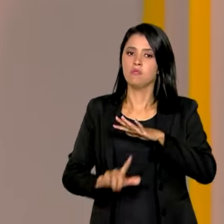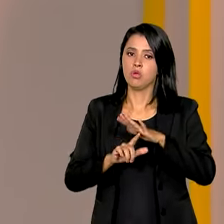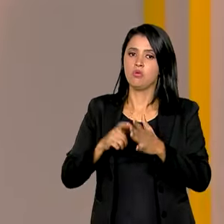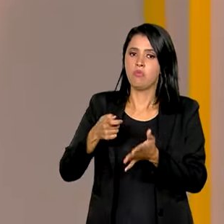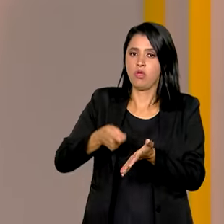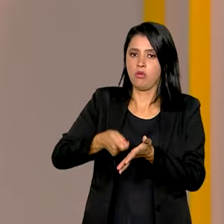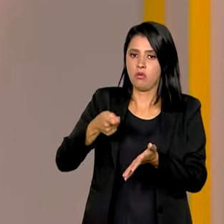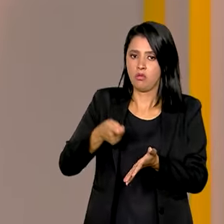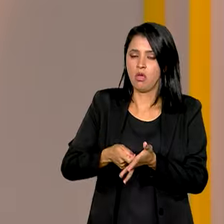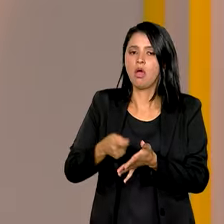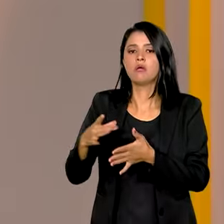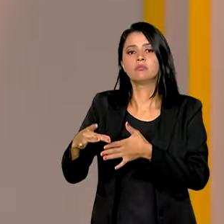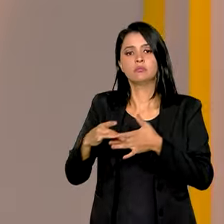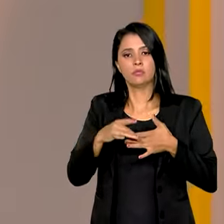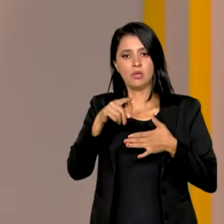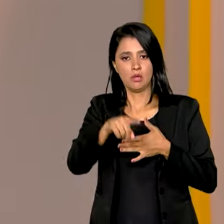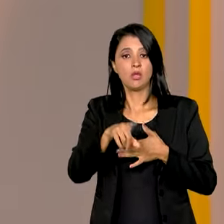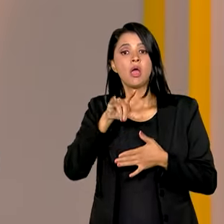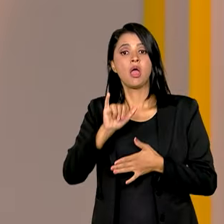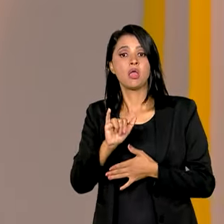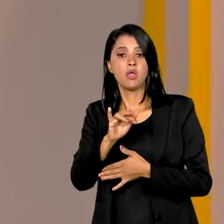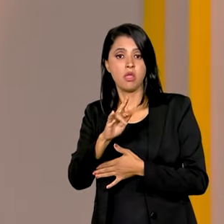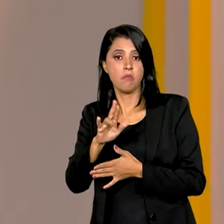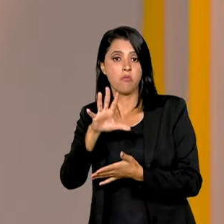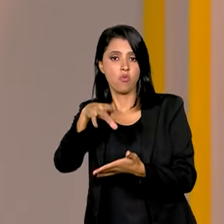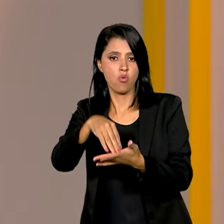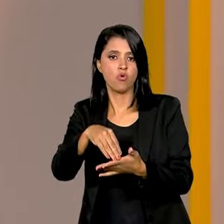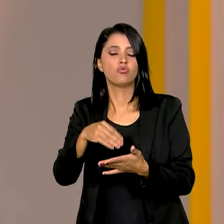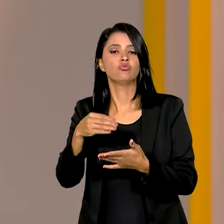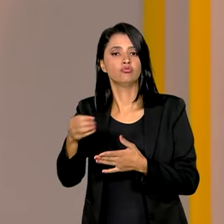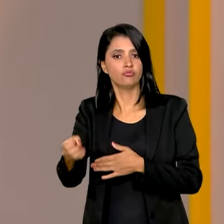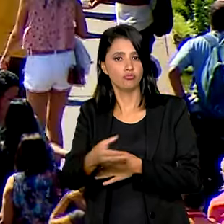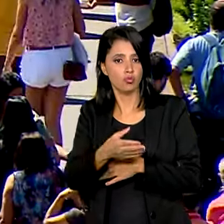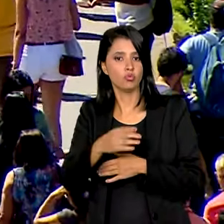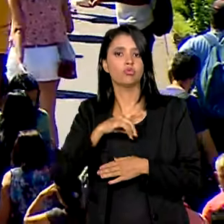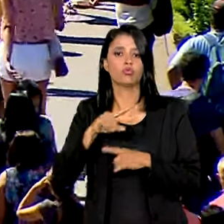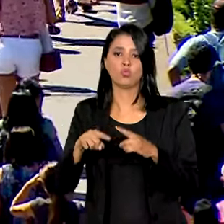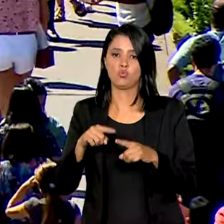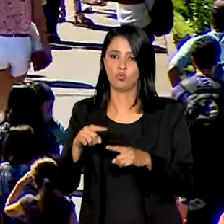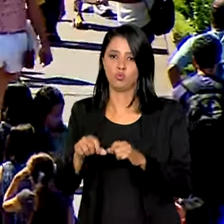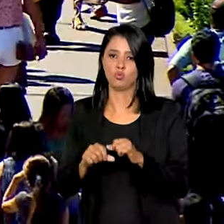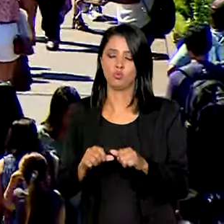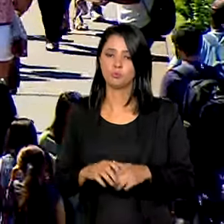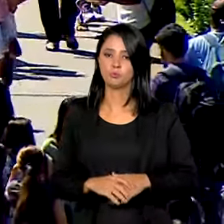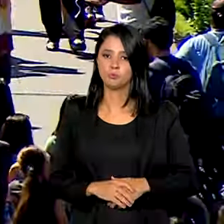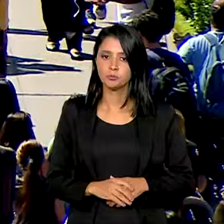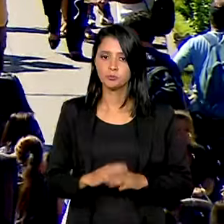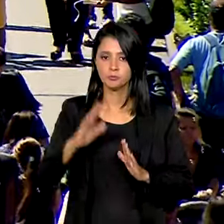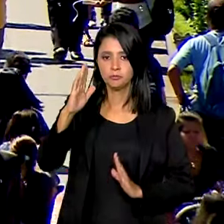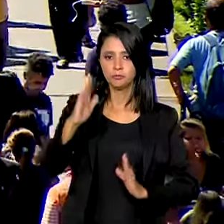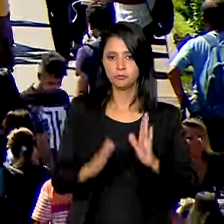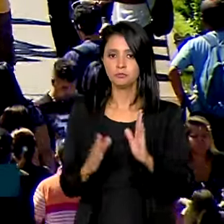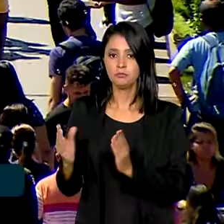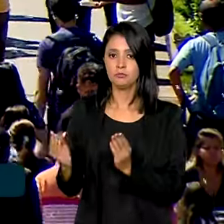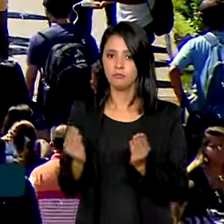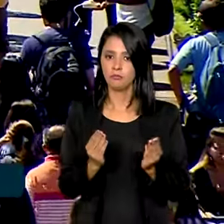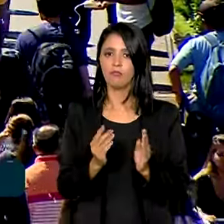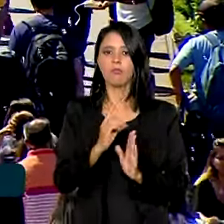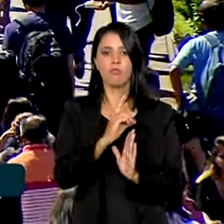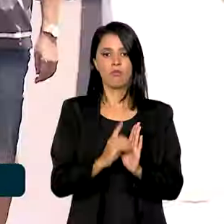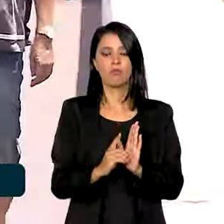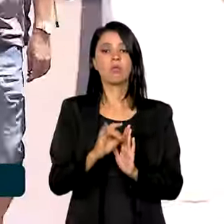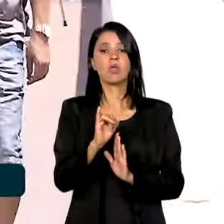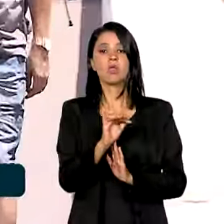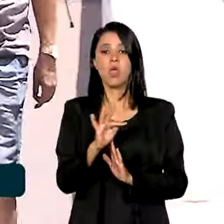obrigatoriedade de entrega do Imposto de Renda foram atualizados. O prazo para entregar o Imposto